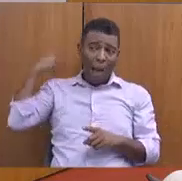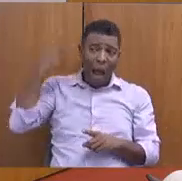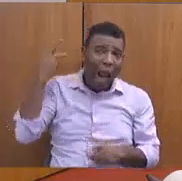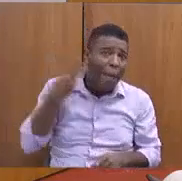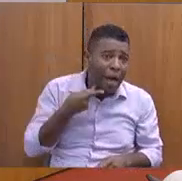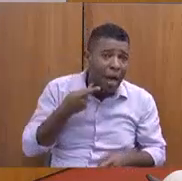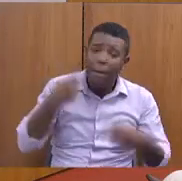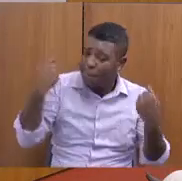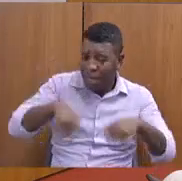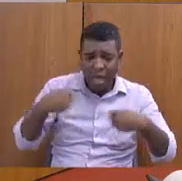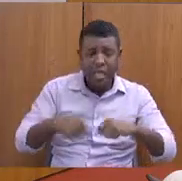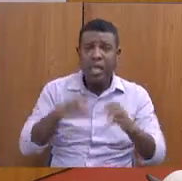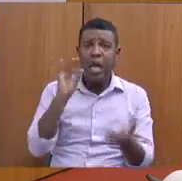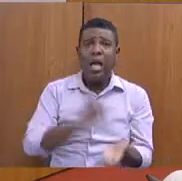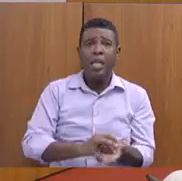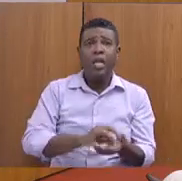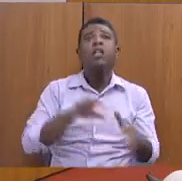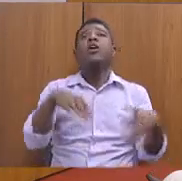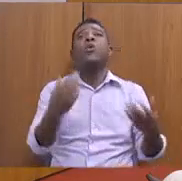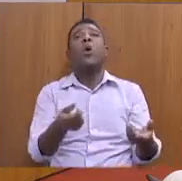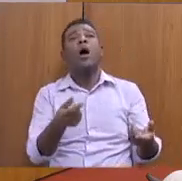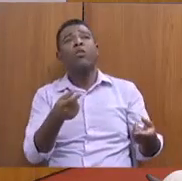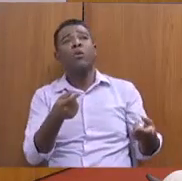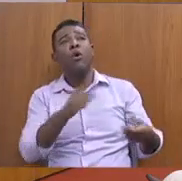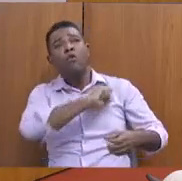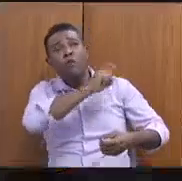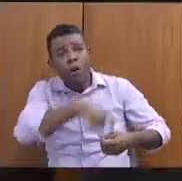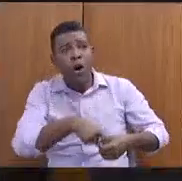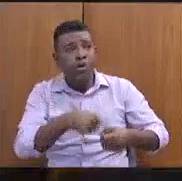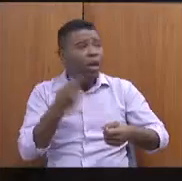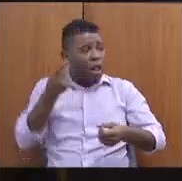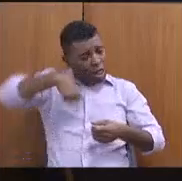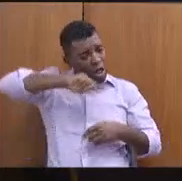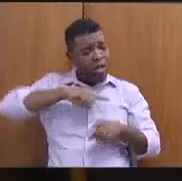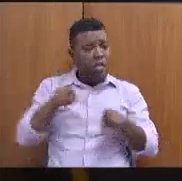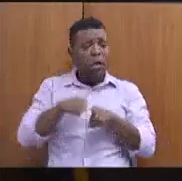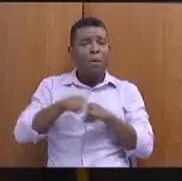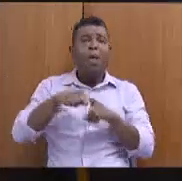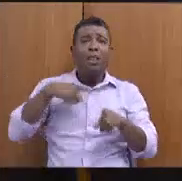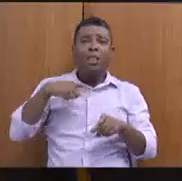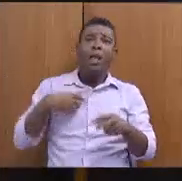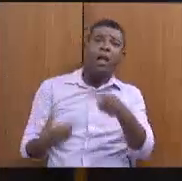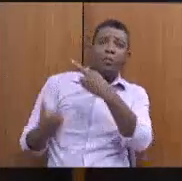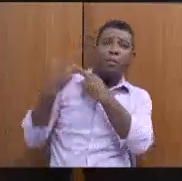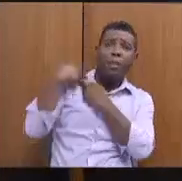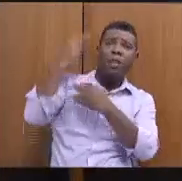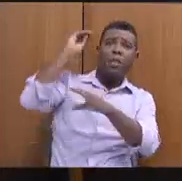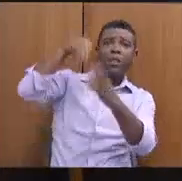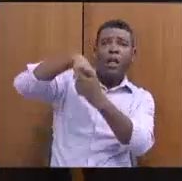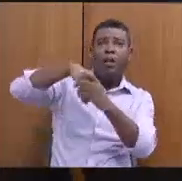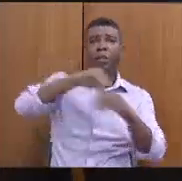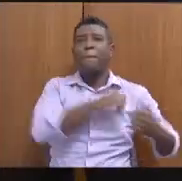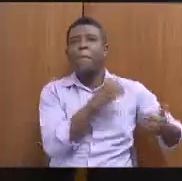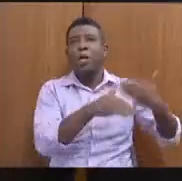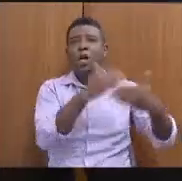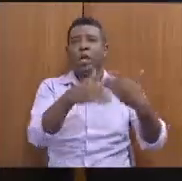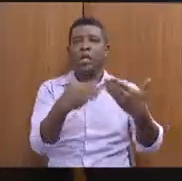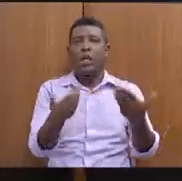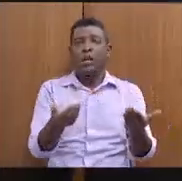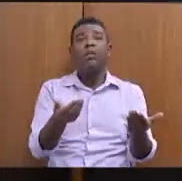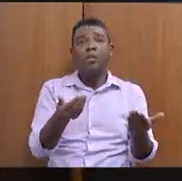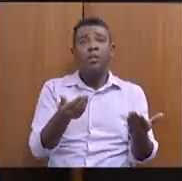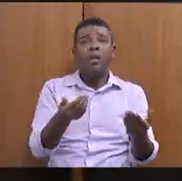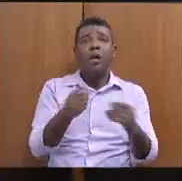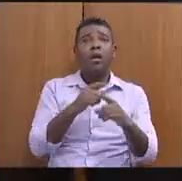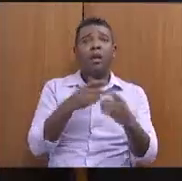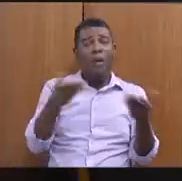Quando discute orçamento, quando vota orçamento, nós também temos a nossa responsabilidade no processo. Então, acho que o momento está adequado agora que a gente